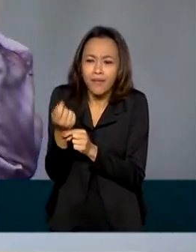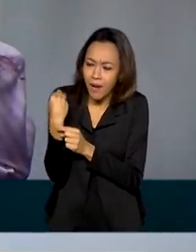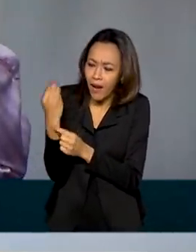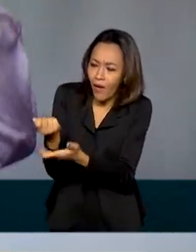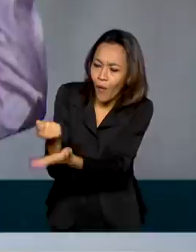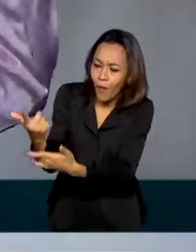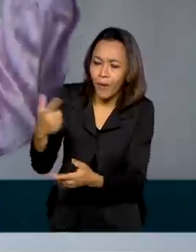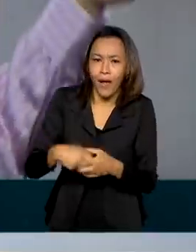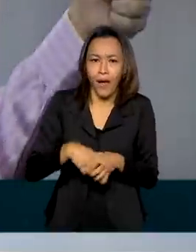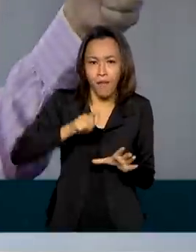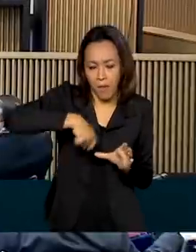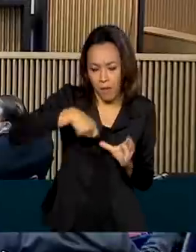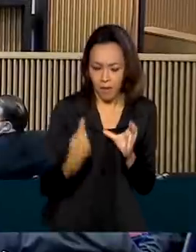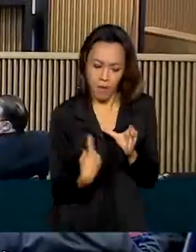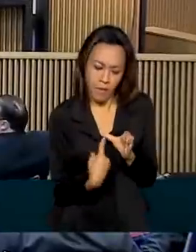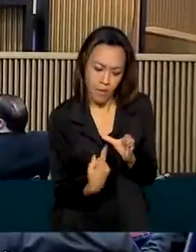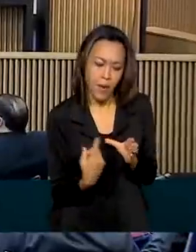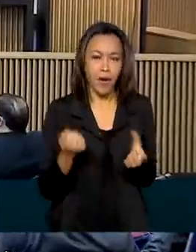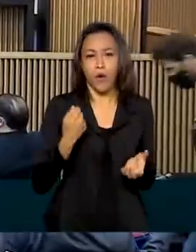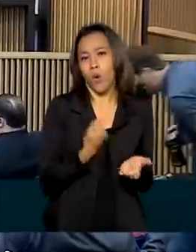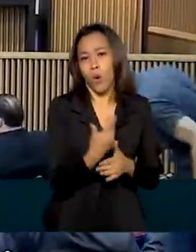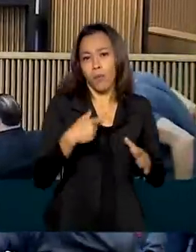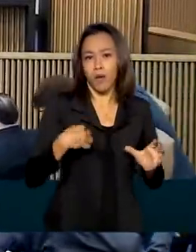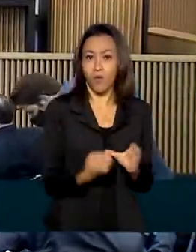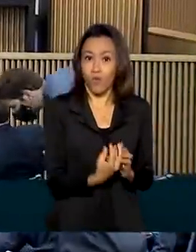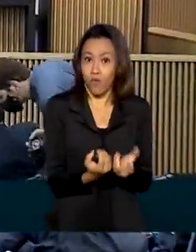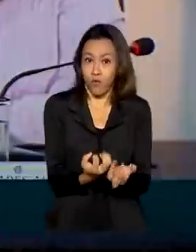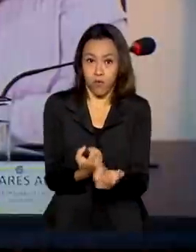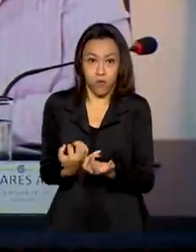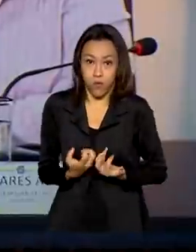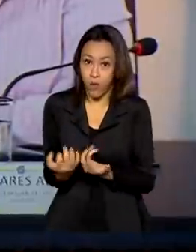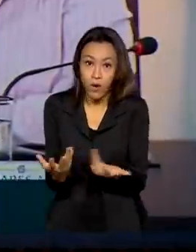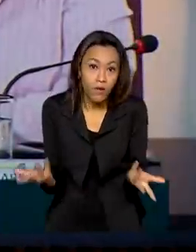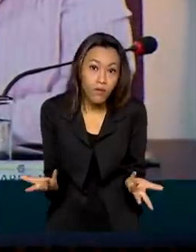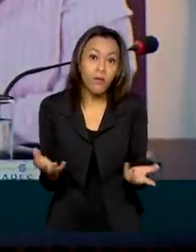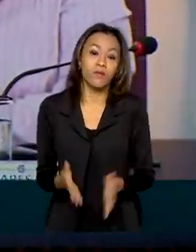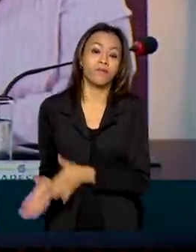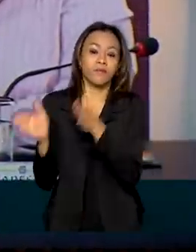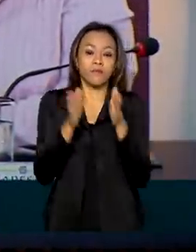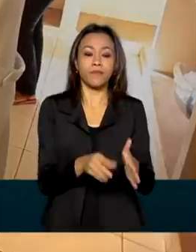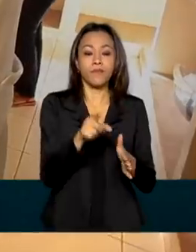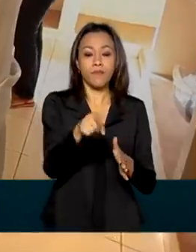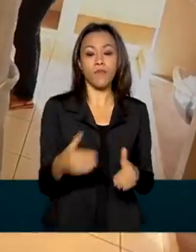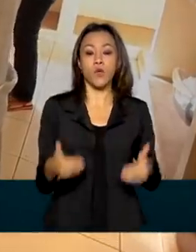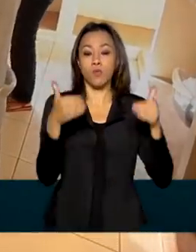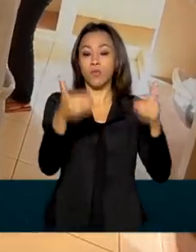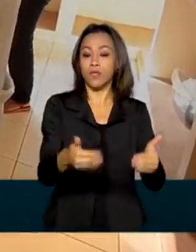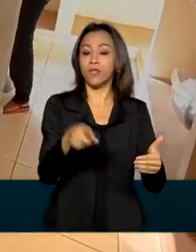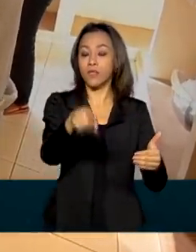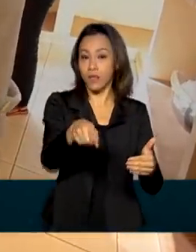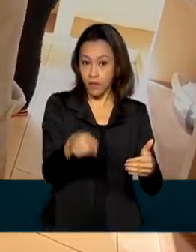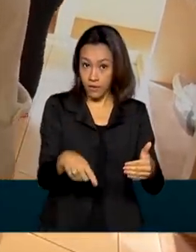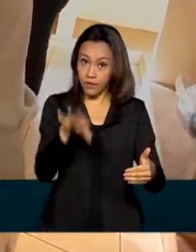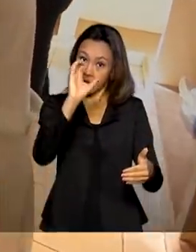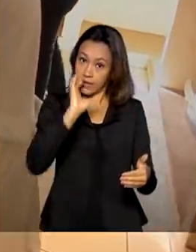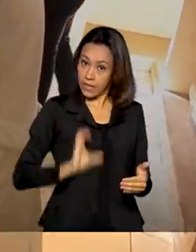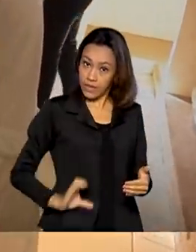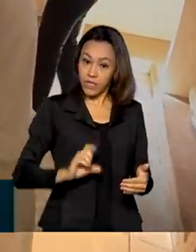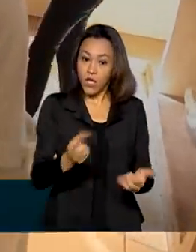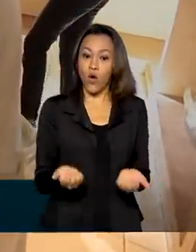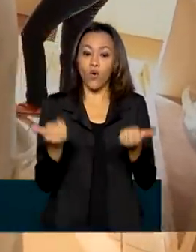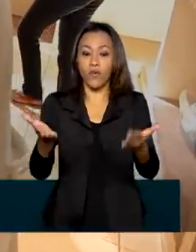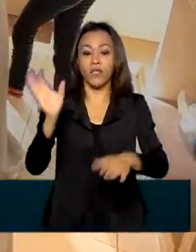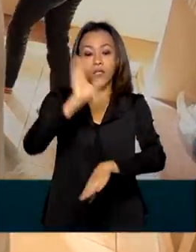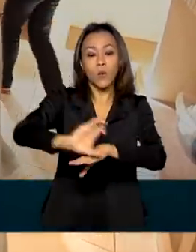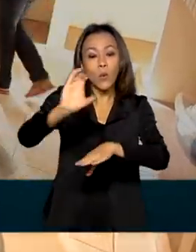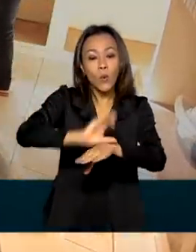batedeira, seu fogão, seu computador. Por meio de um acordo técnico, o Ministério da Cidadania vai oferecer cursos de qualificação